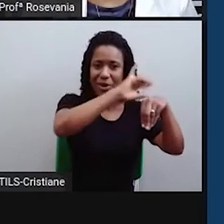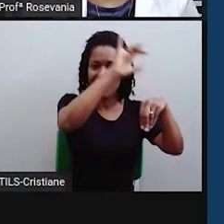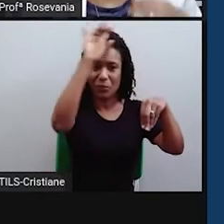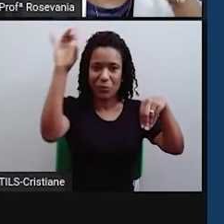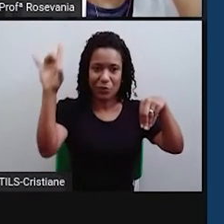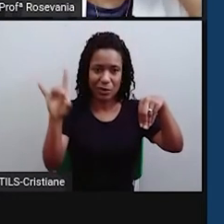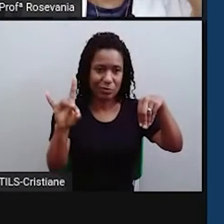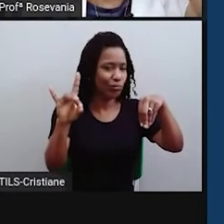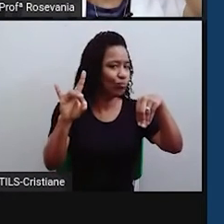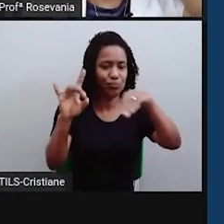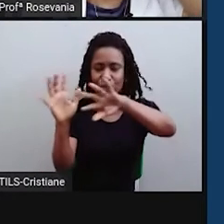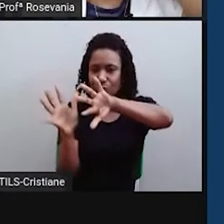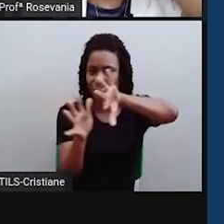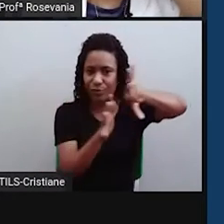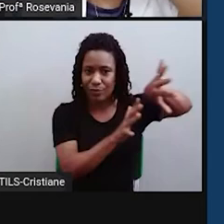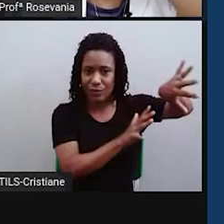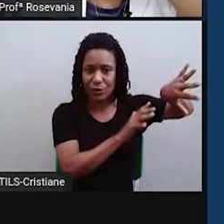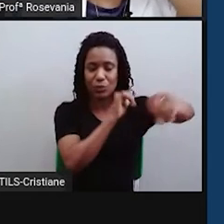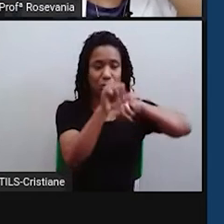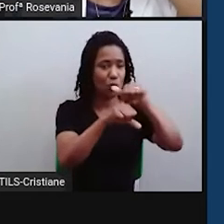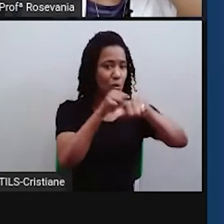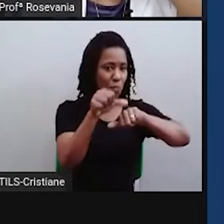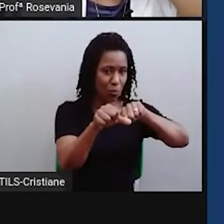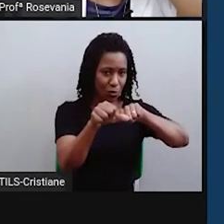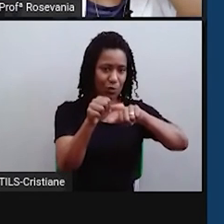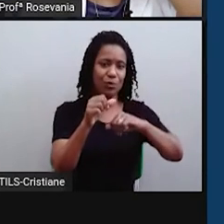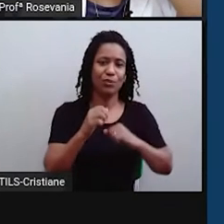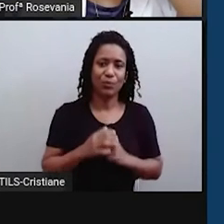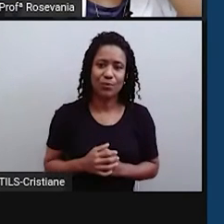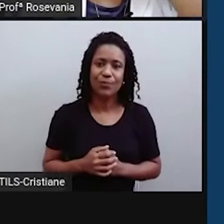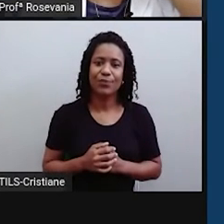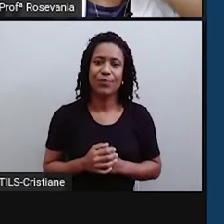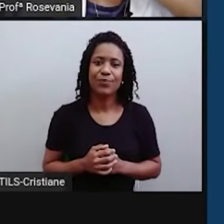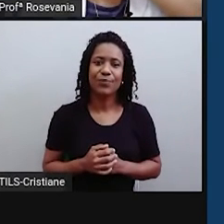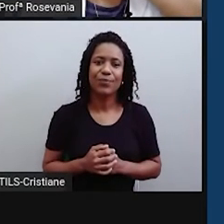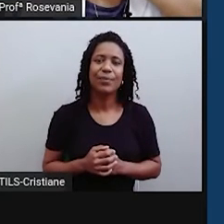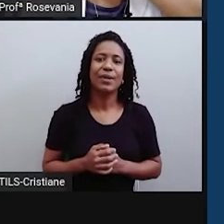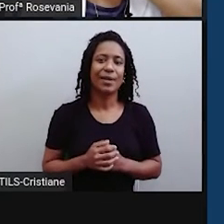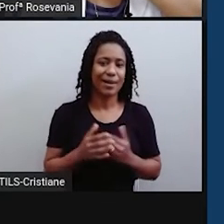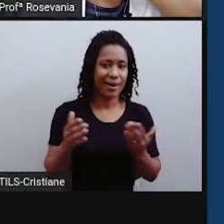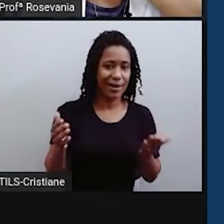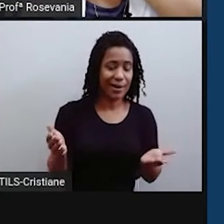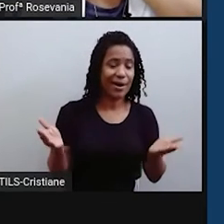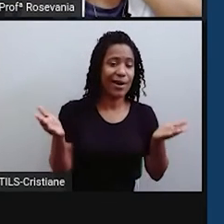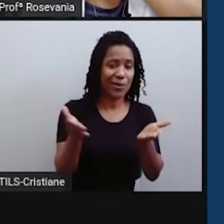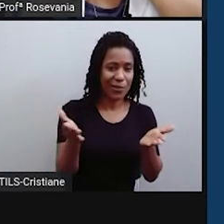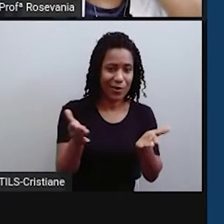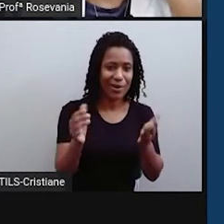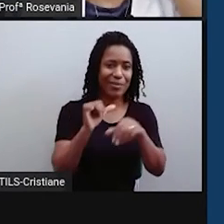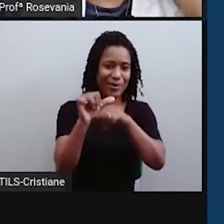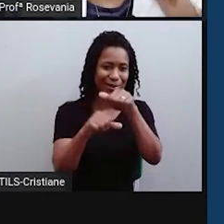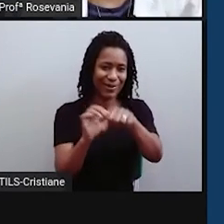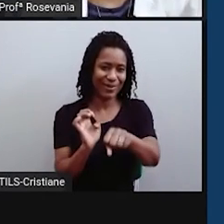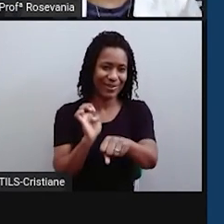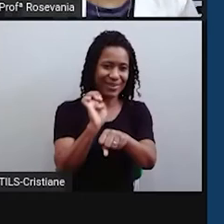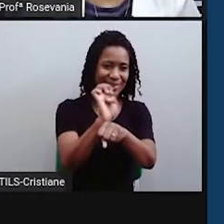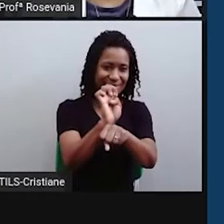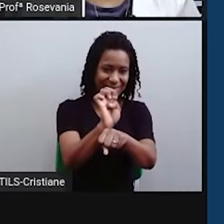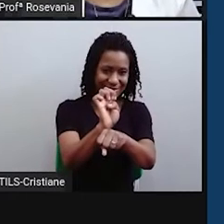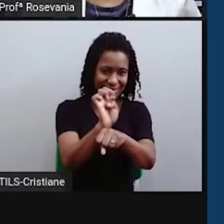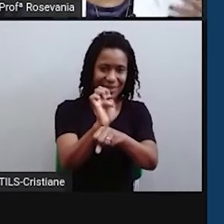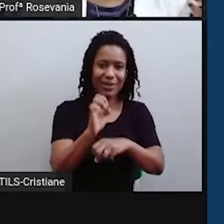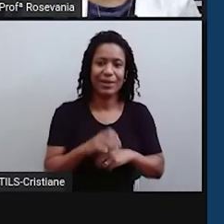territórios do Amapá, de Roraima, né, que são elevados à categoria de estados. Também o arquipélago de Fernando de